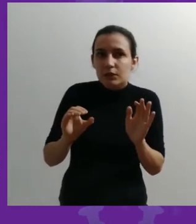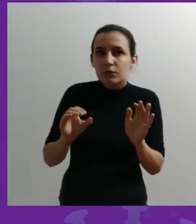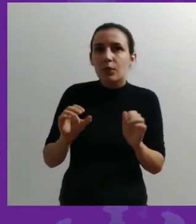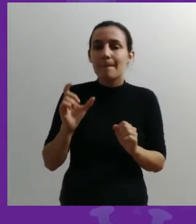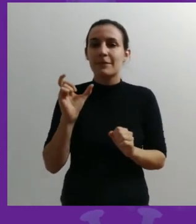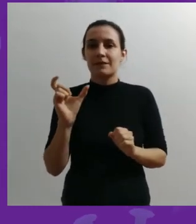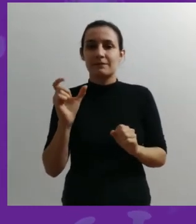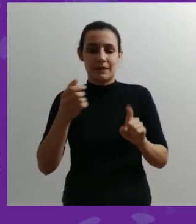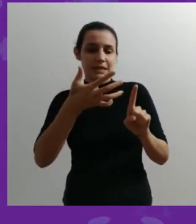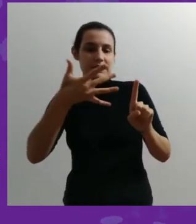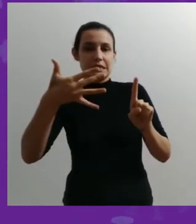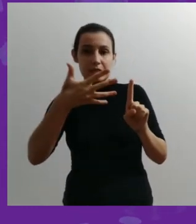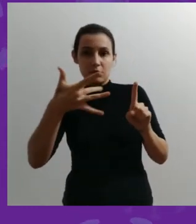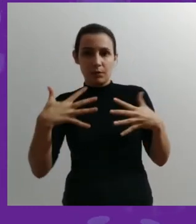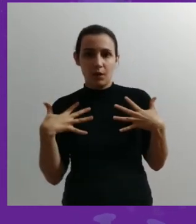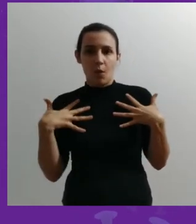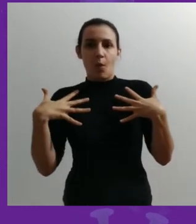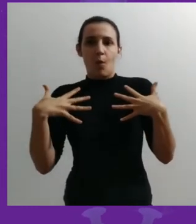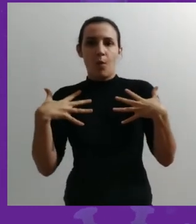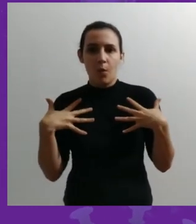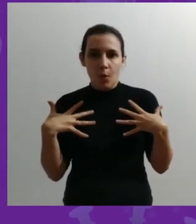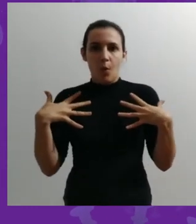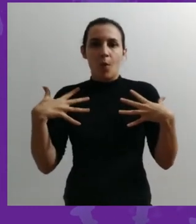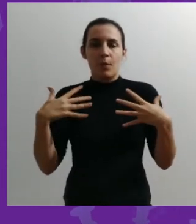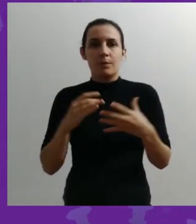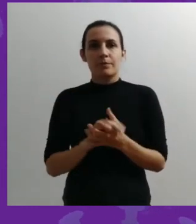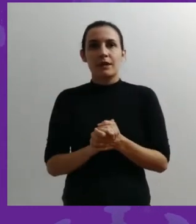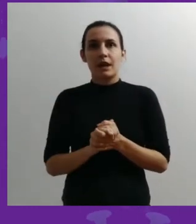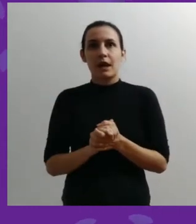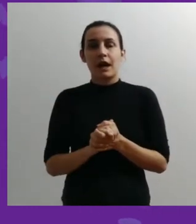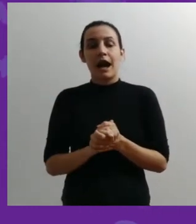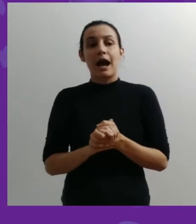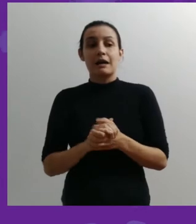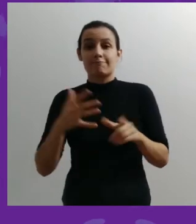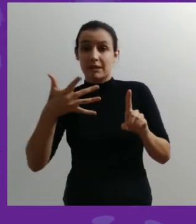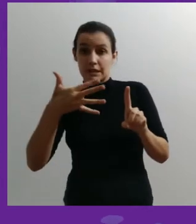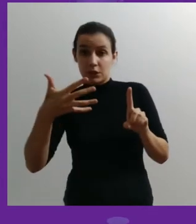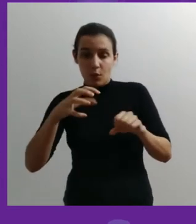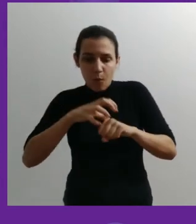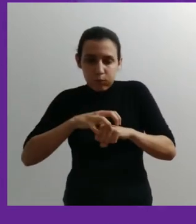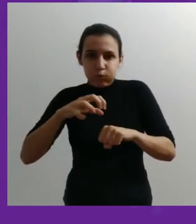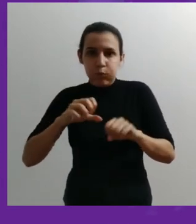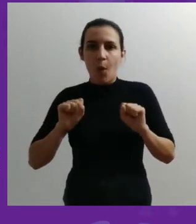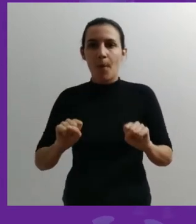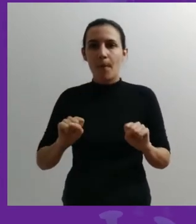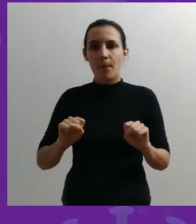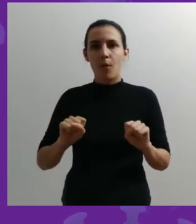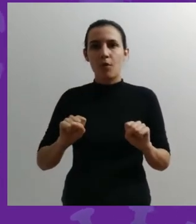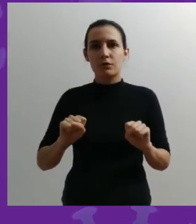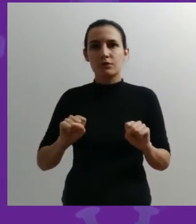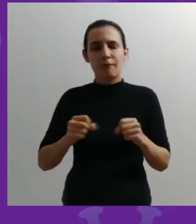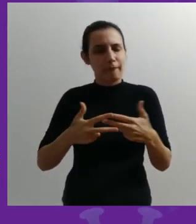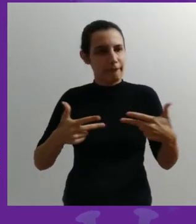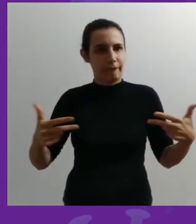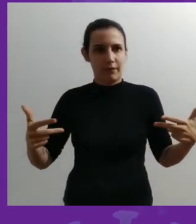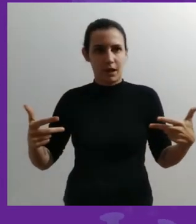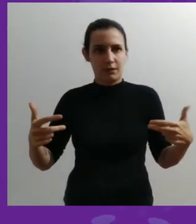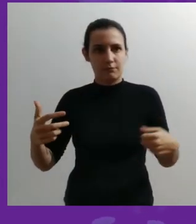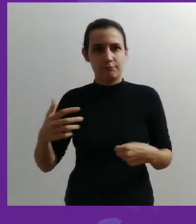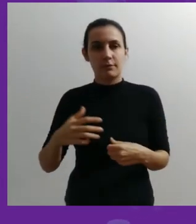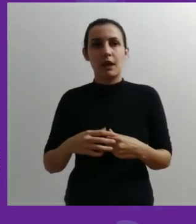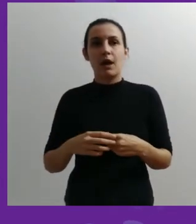síndrome respiratória. Agora, essa síndrome inflamatória, ela pode causar várias coisas.